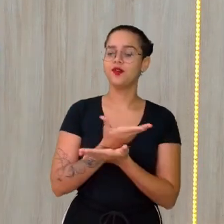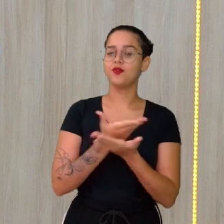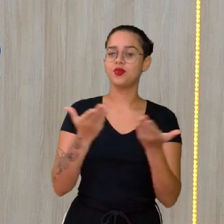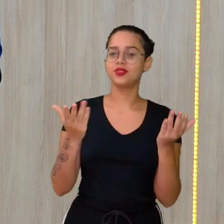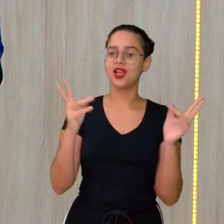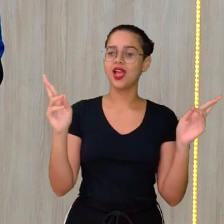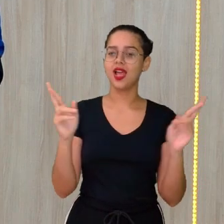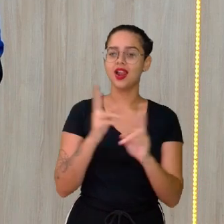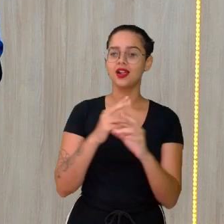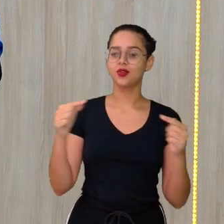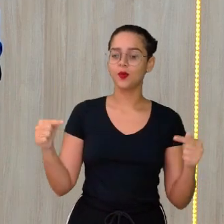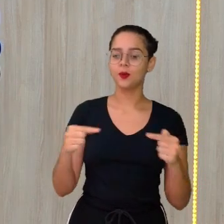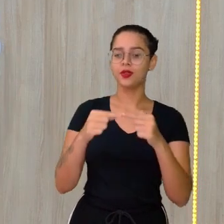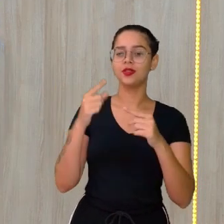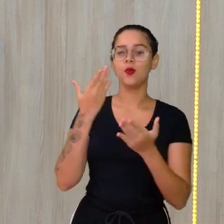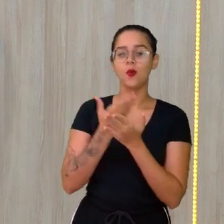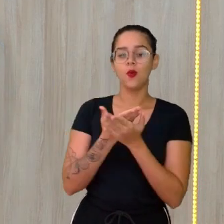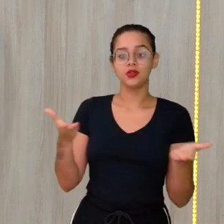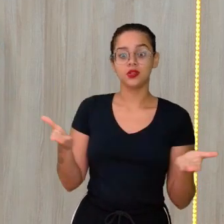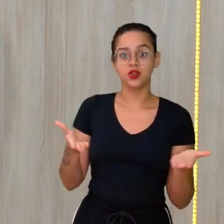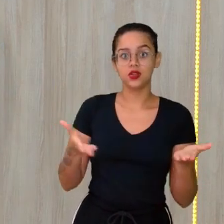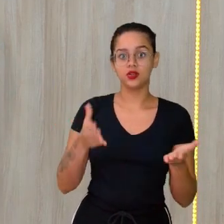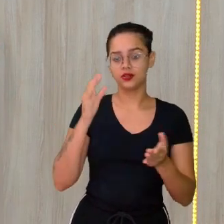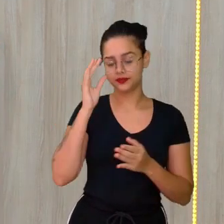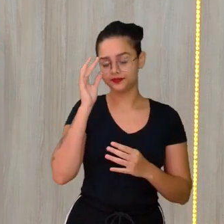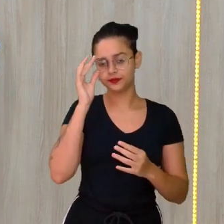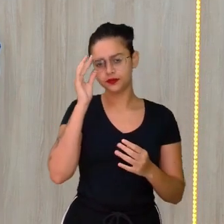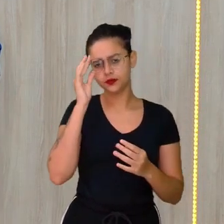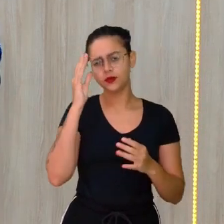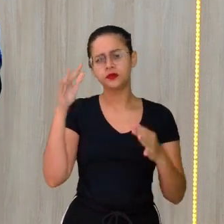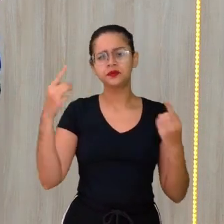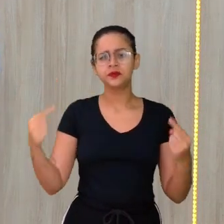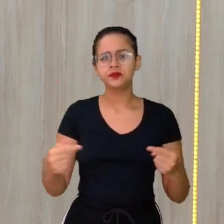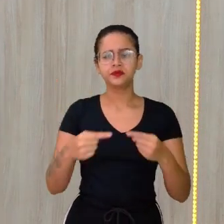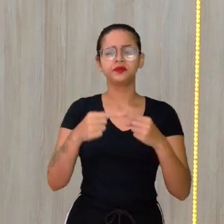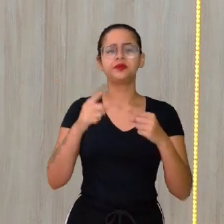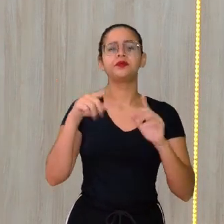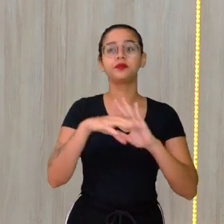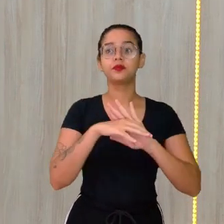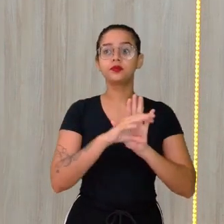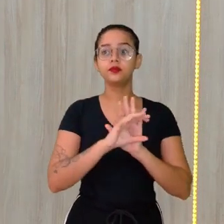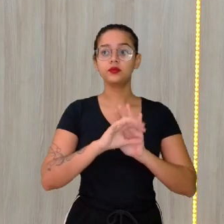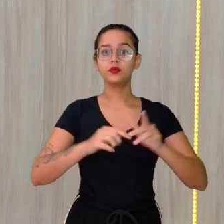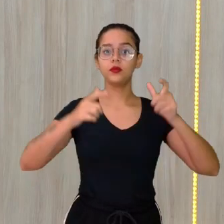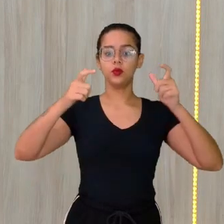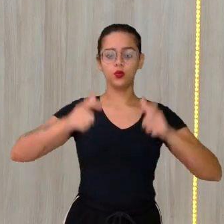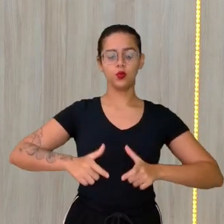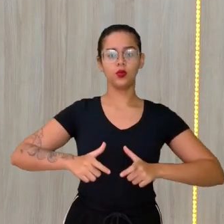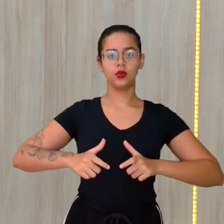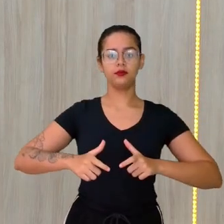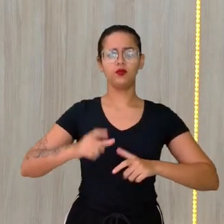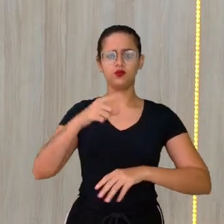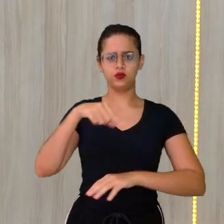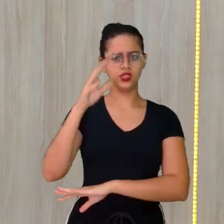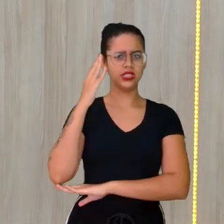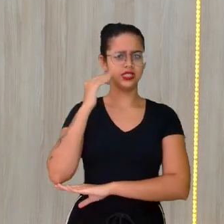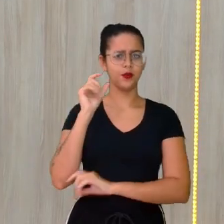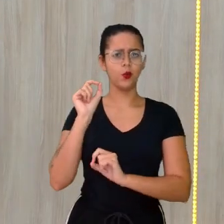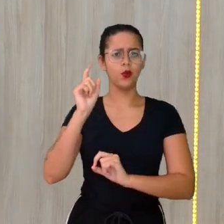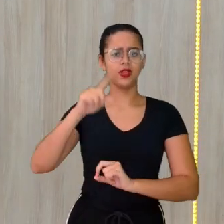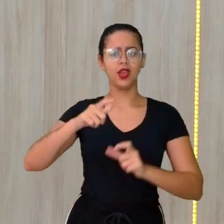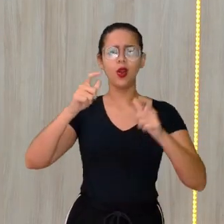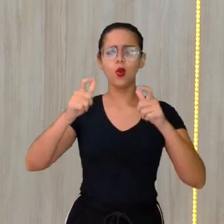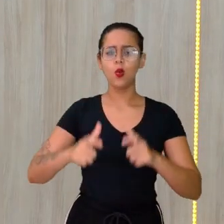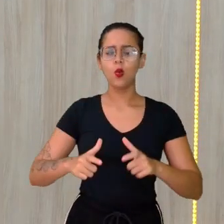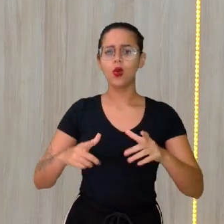relacionado a essa aula aqui. Então, que gancho foi esse? Foi o conceito de lugar. E aí, vocês sabem o que é